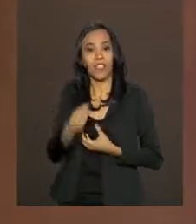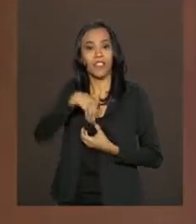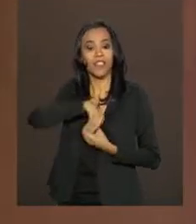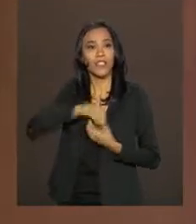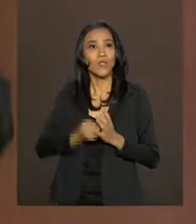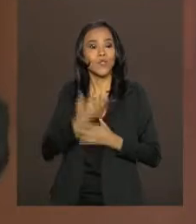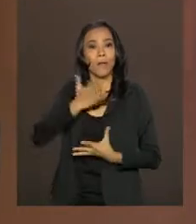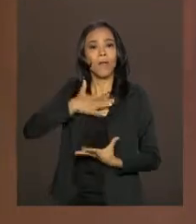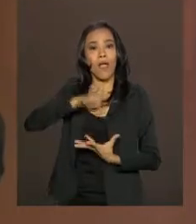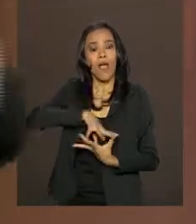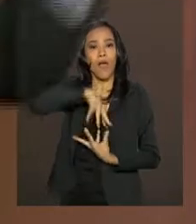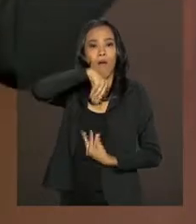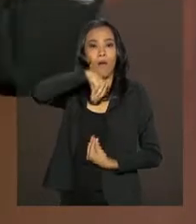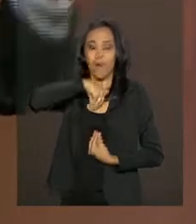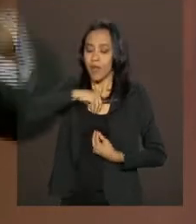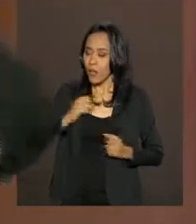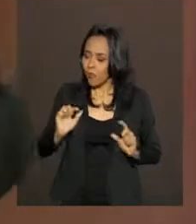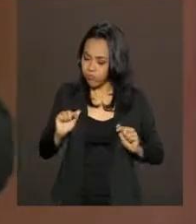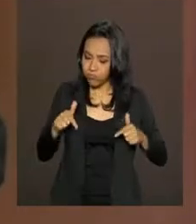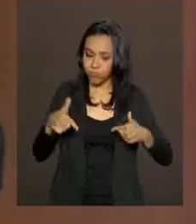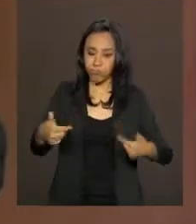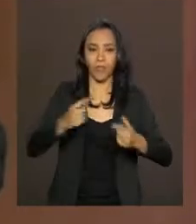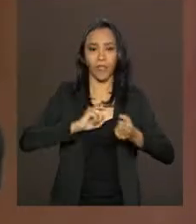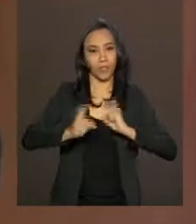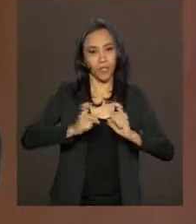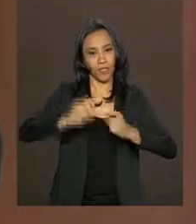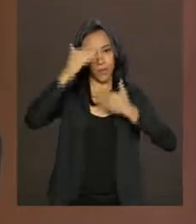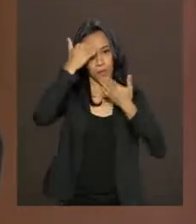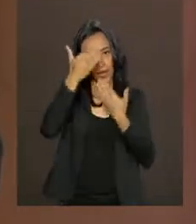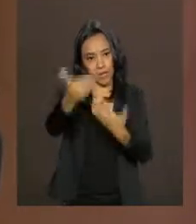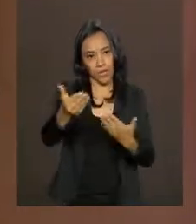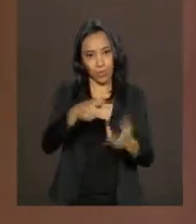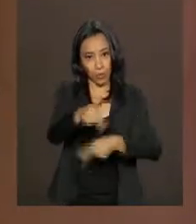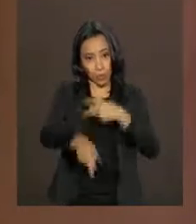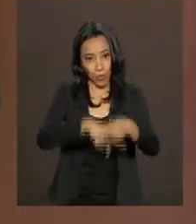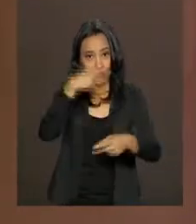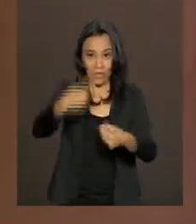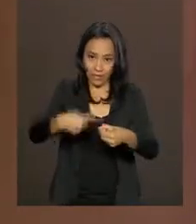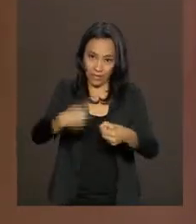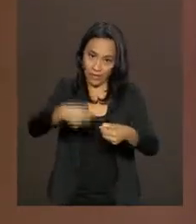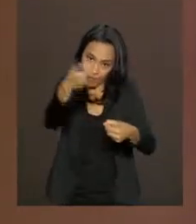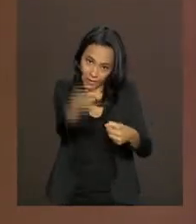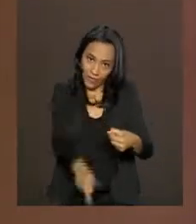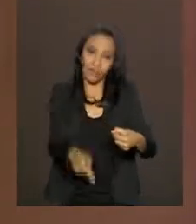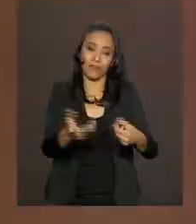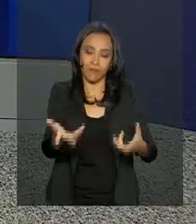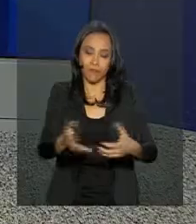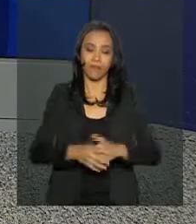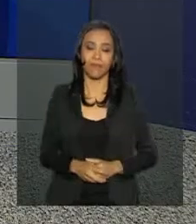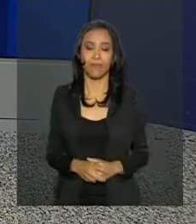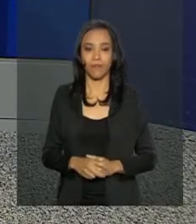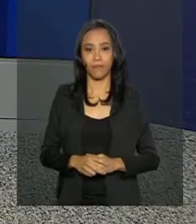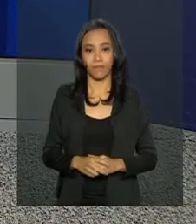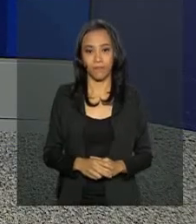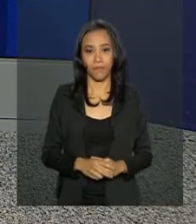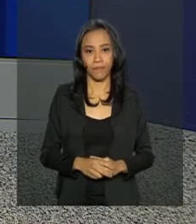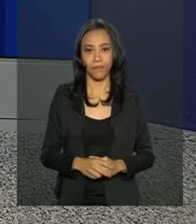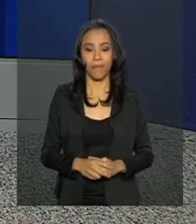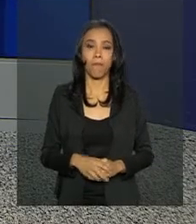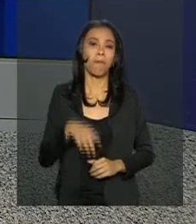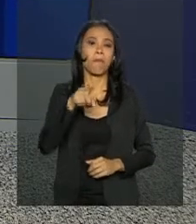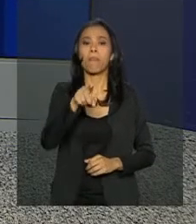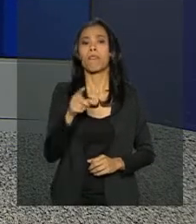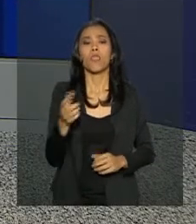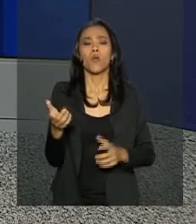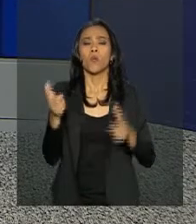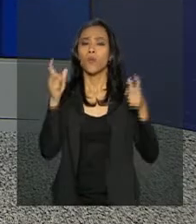a minha alma na administração e agradeço ao povo de Aparecida, de Goiânia e de Goiás. Um